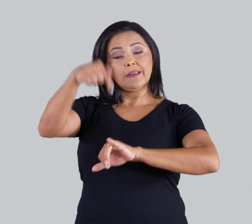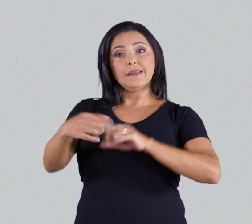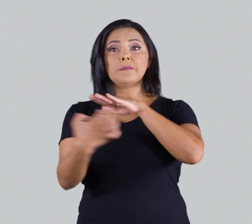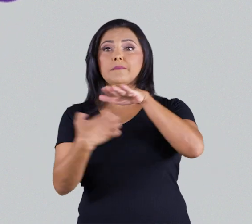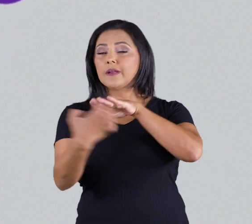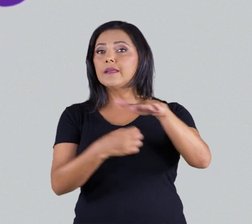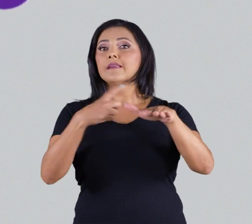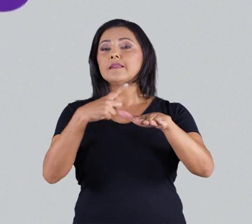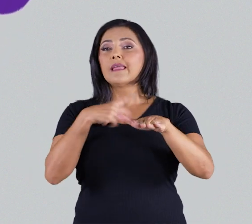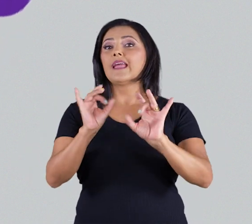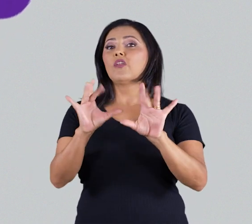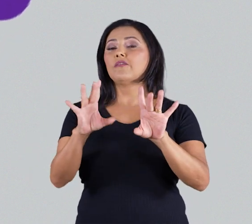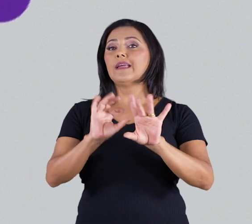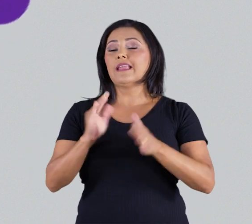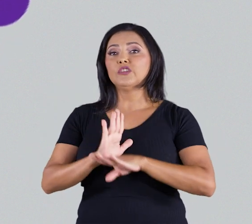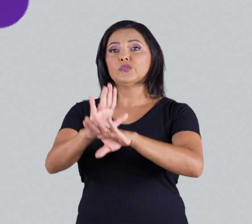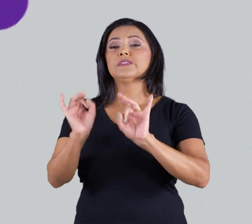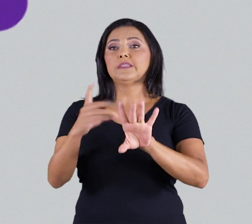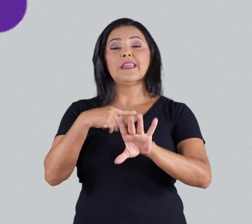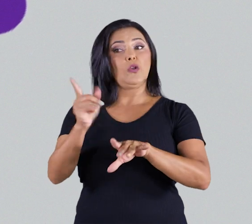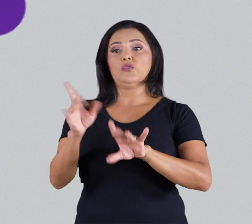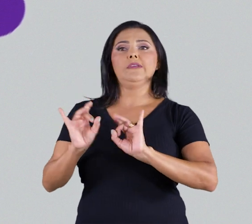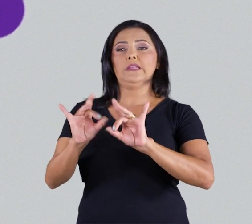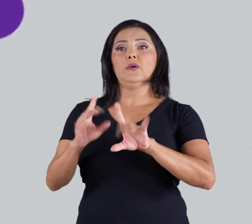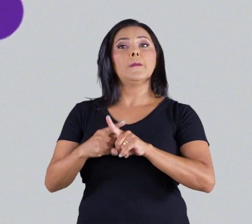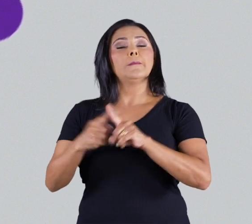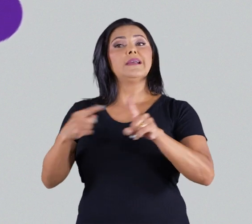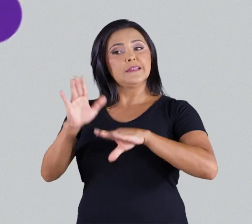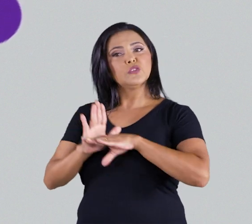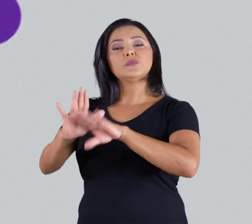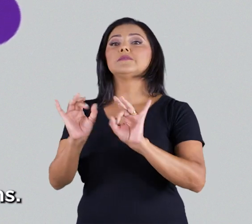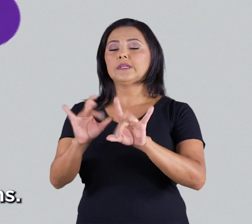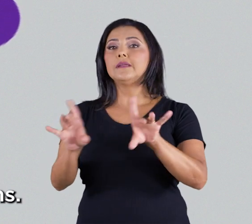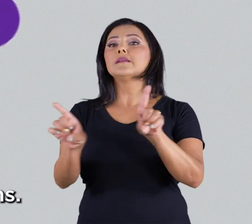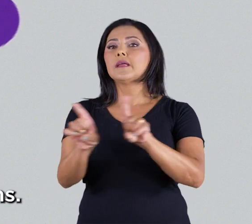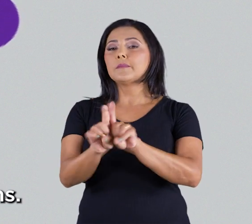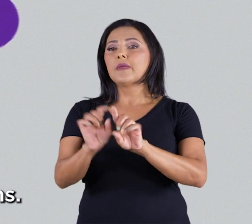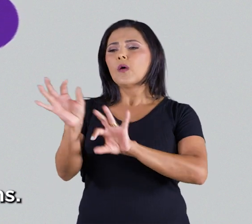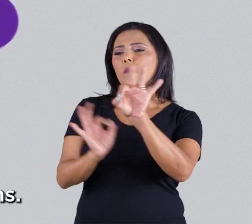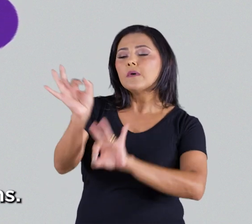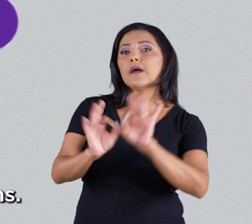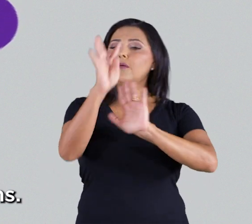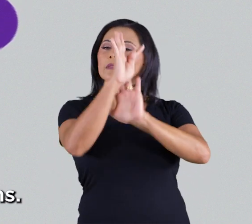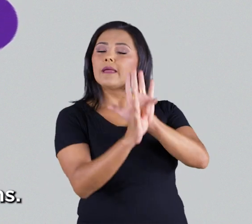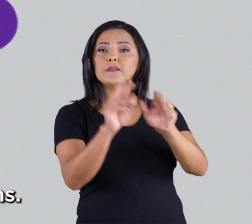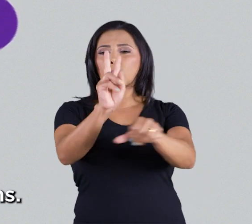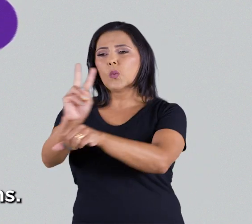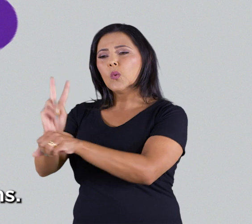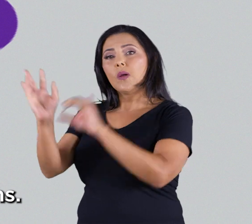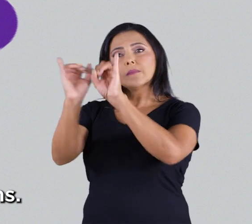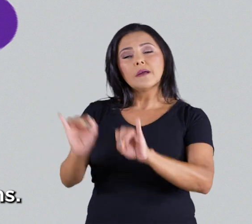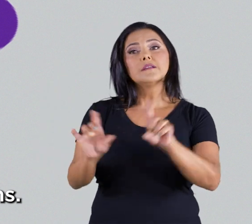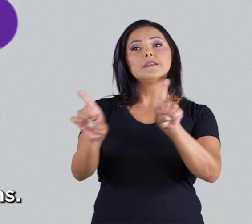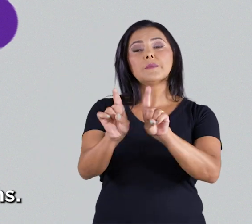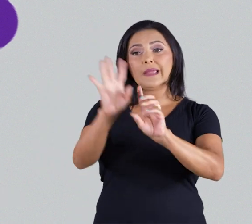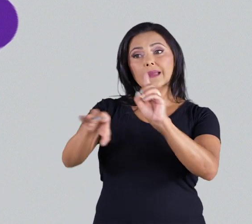Como a gente sempre diz aqui da empresa, quem não vende ajuda a vender. Eu não sou vendedora, mas ajudo a vender montando os textos,